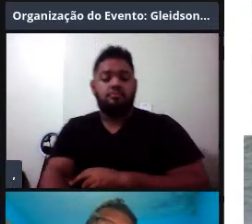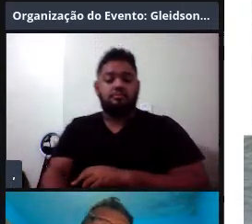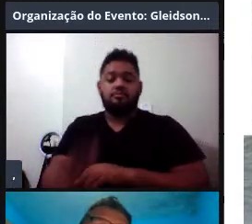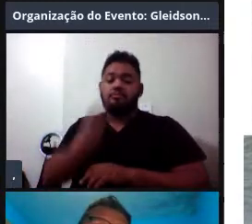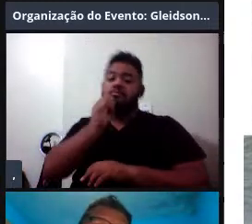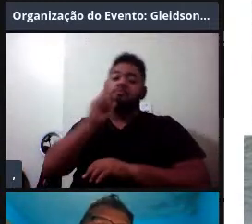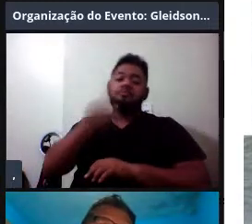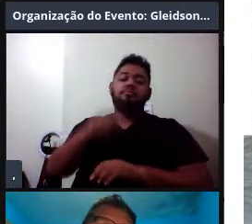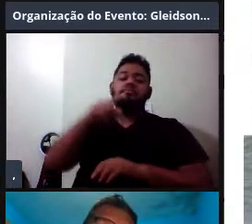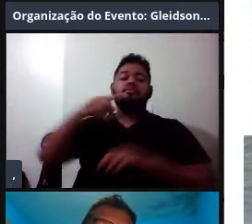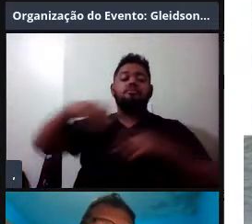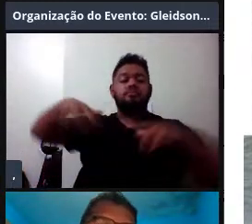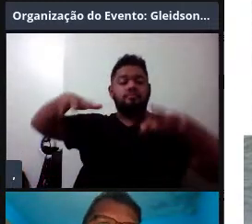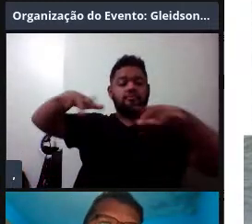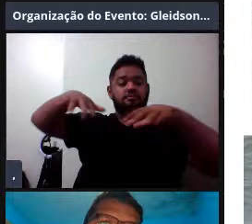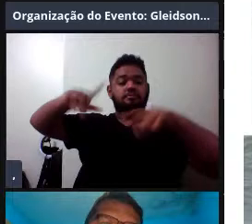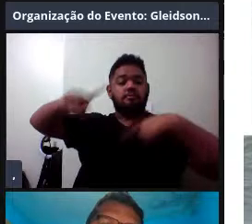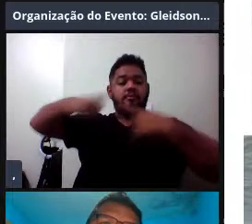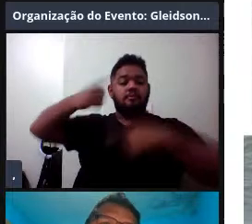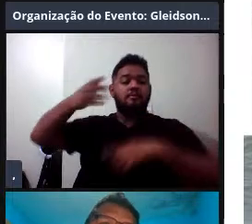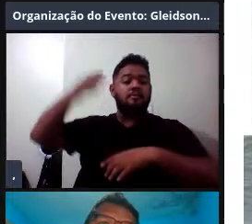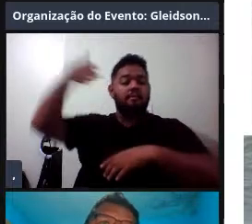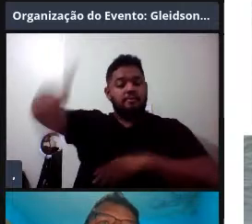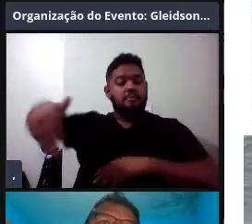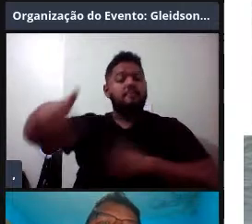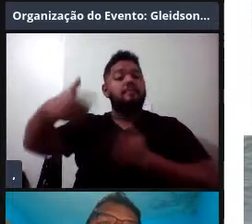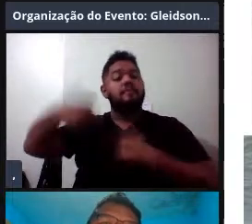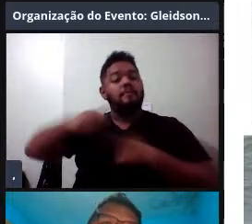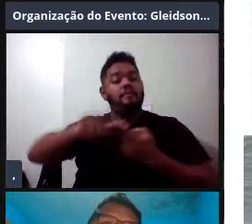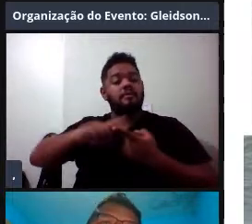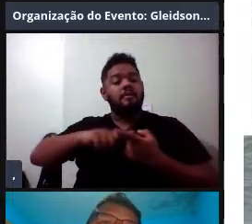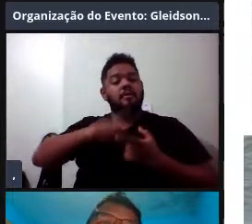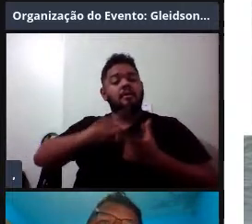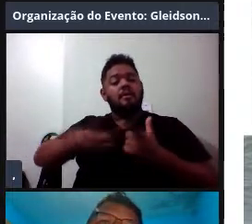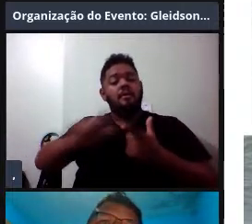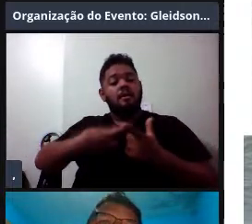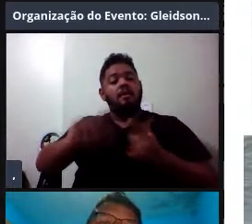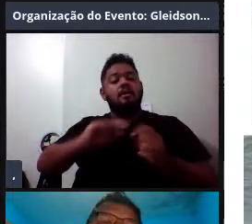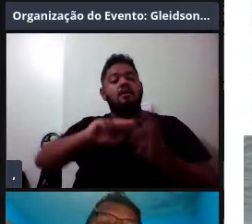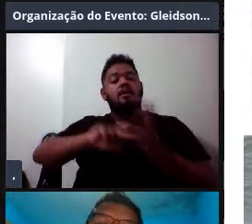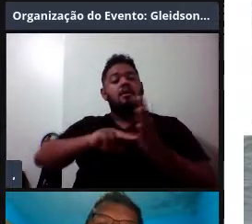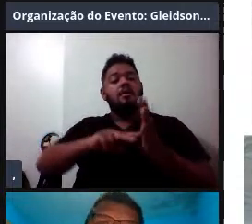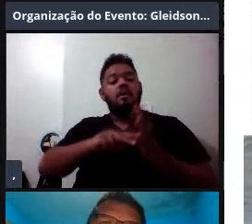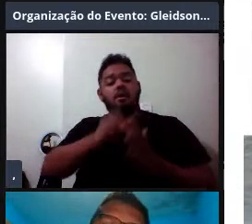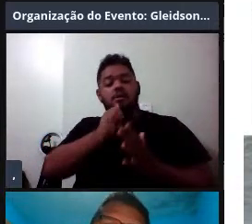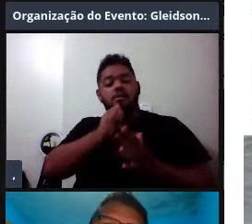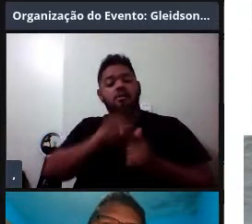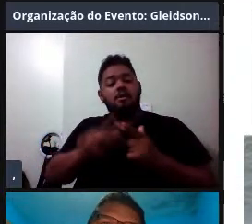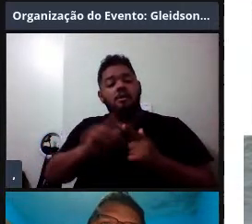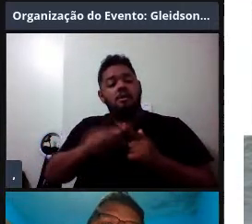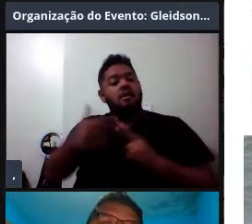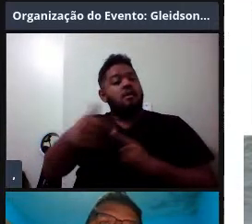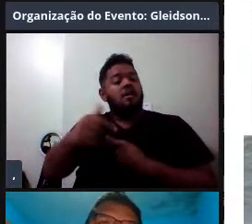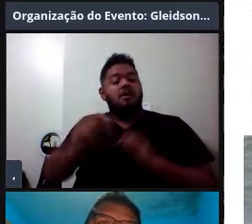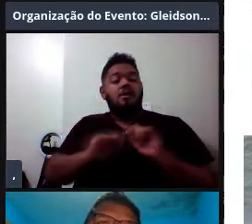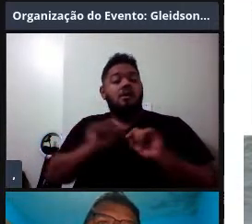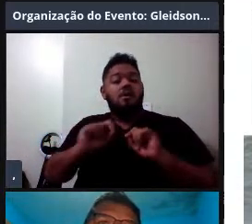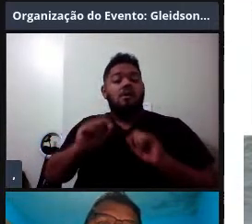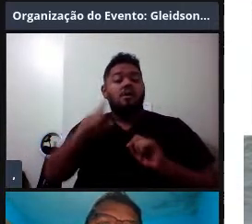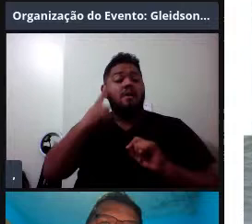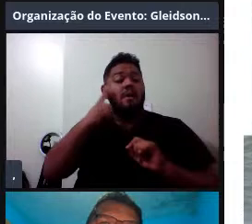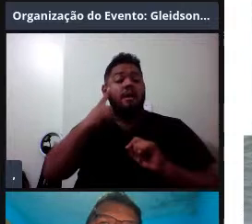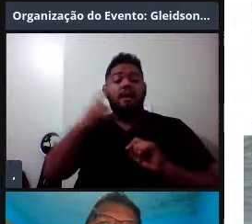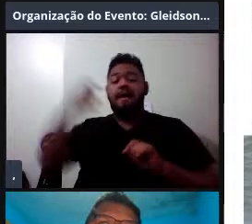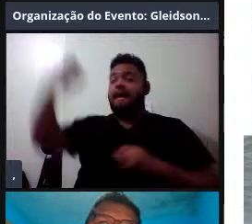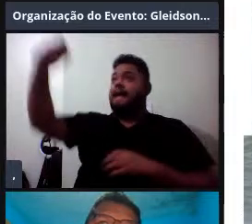pro mar, eles tiveram que lidar com vários outros, com vários problemas. Um deles era que não há grande penetração de luz na água, né?